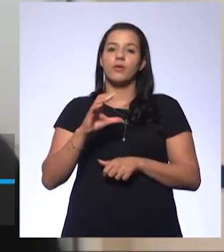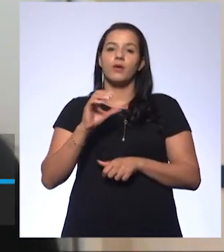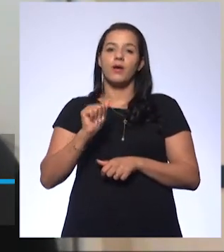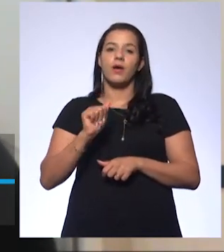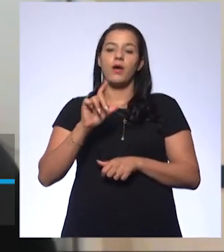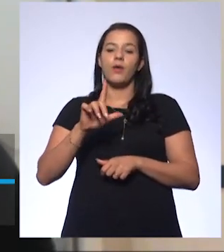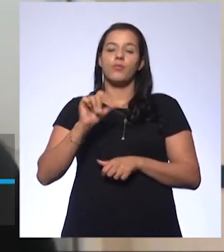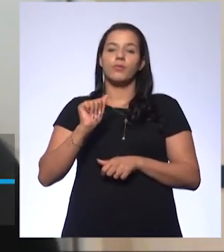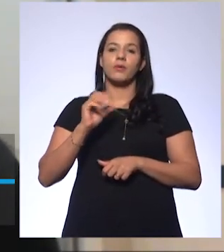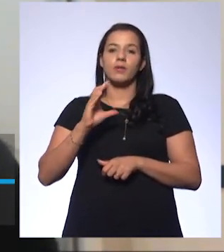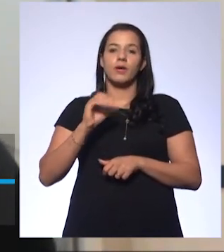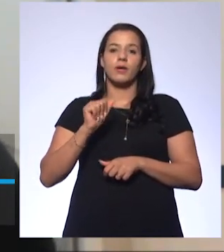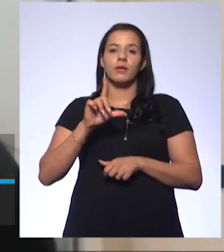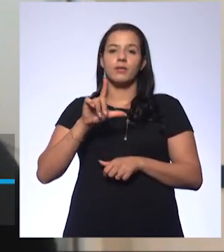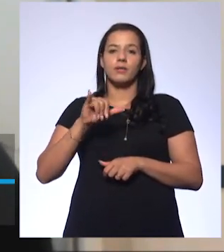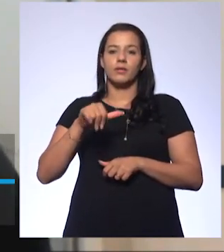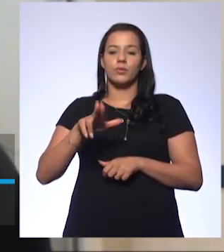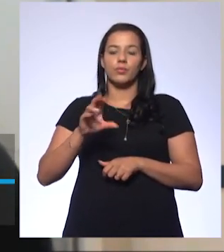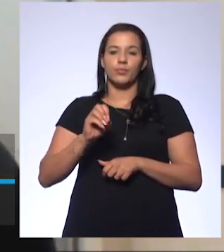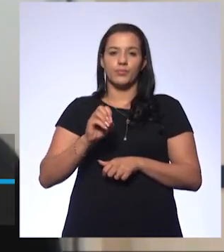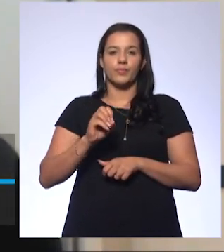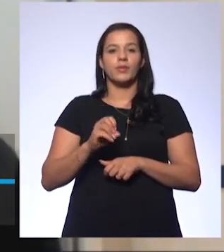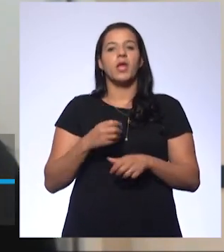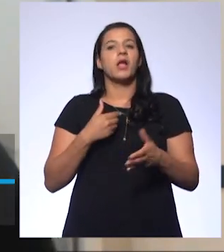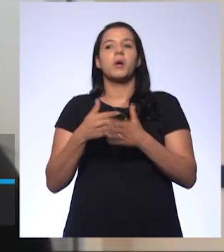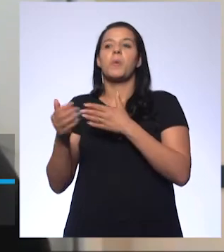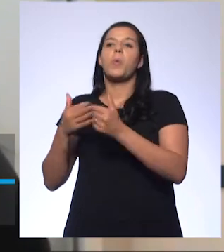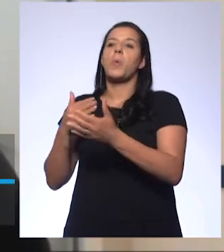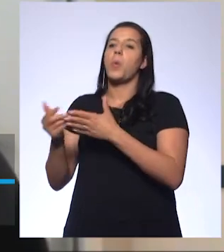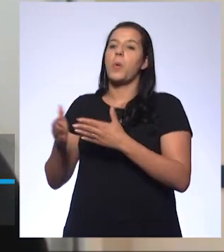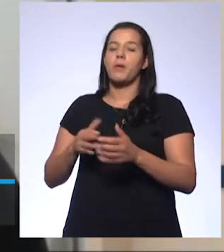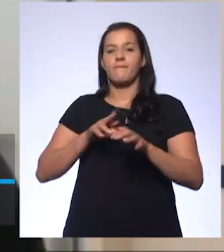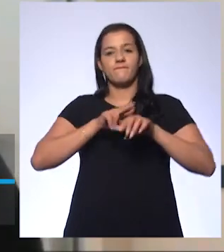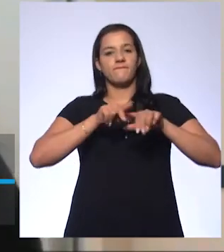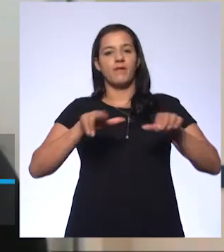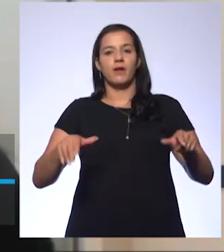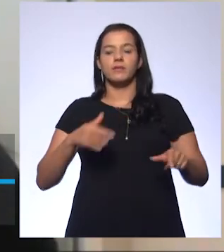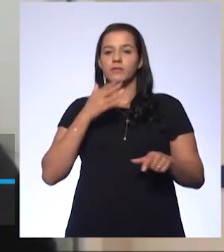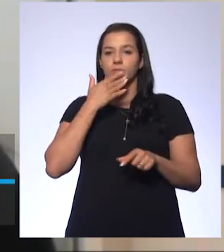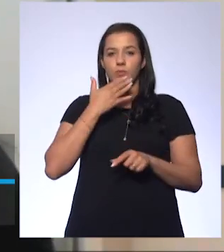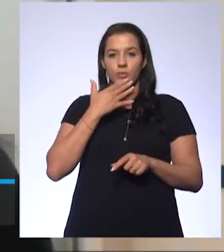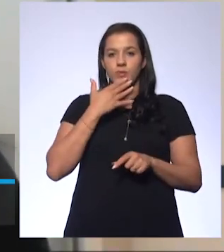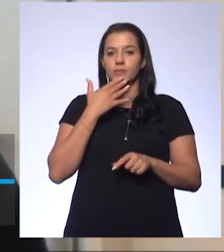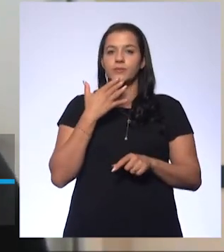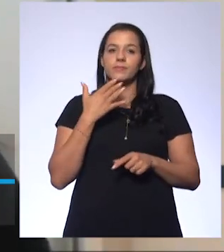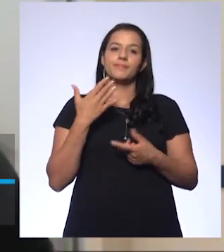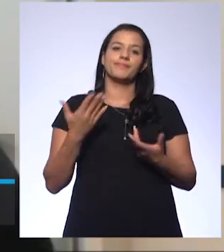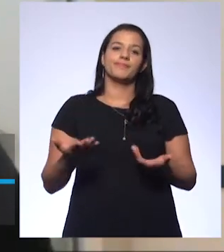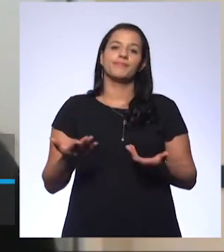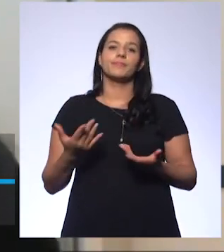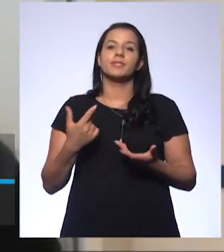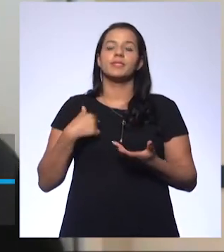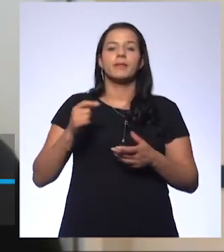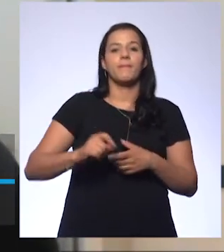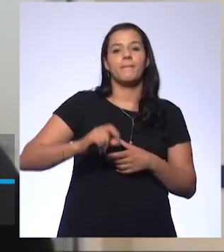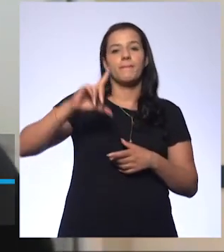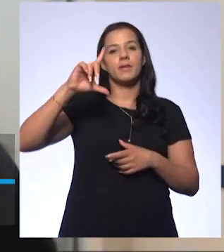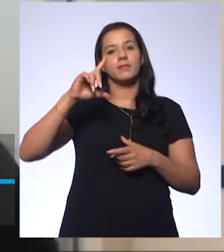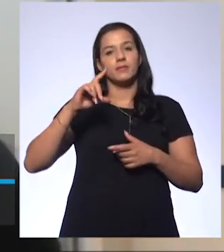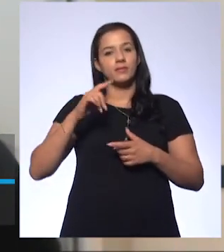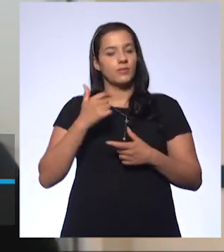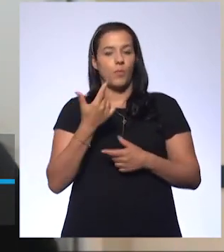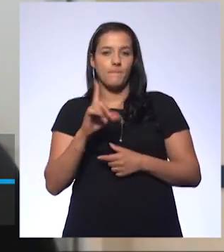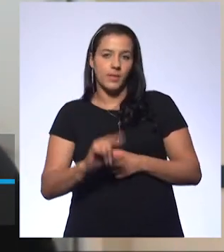Então, ela também tem uma faixa. Ela não vai te dizer com várias tonalidades se é mais ácido ou menos